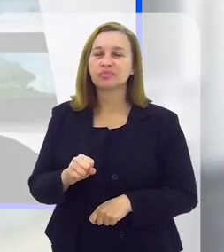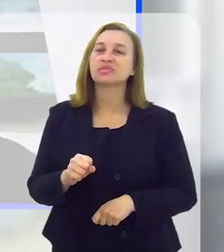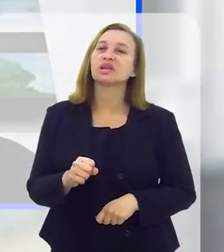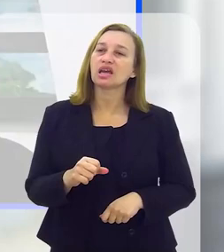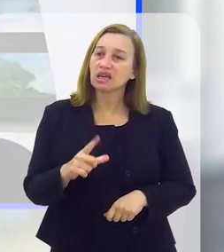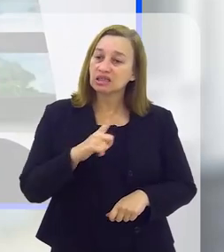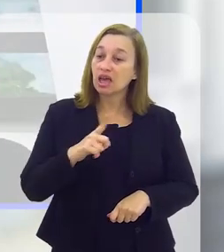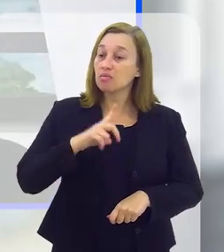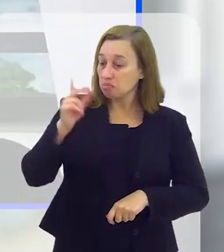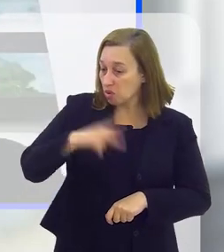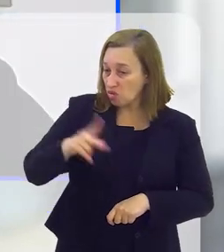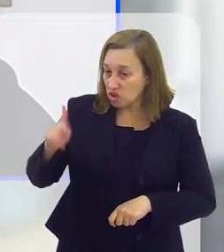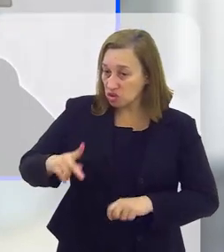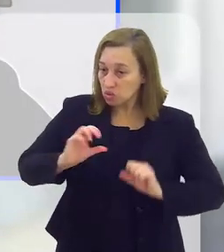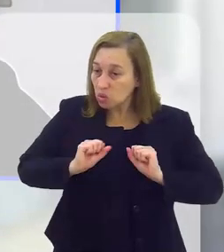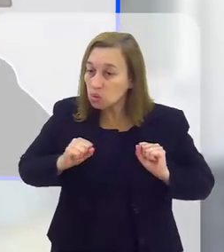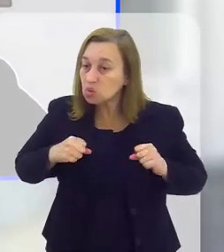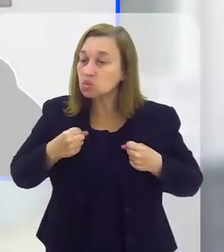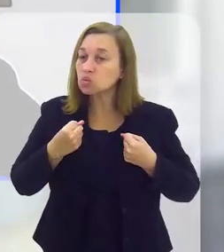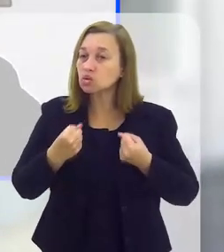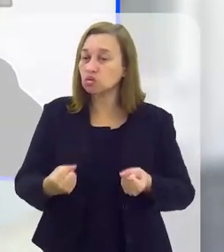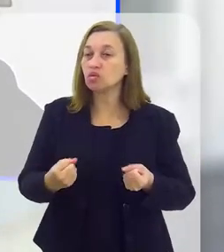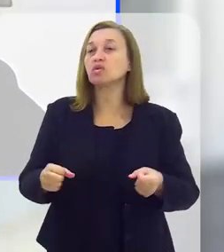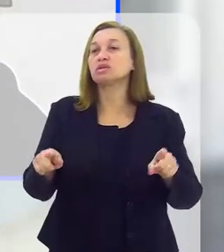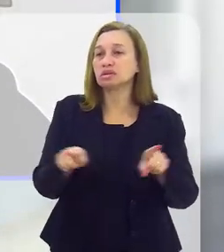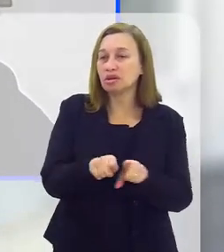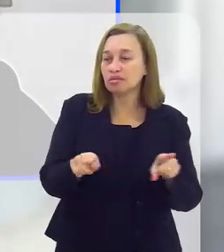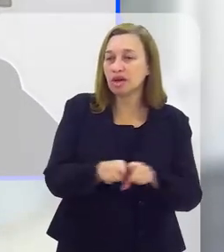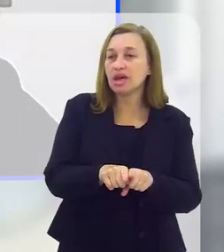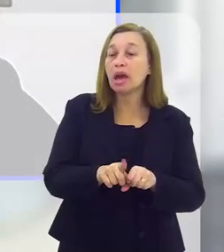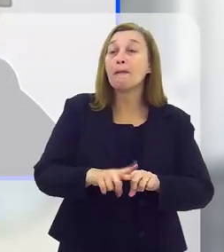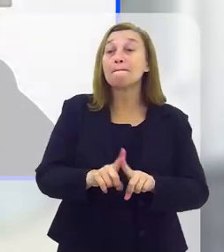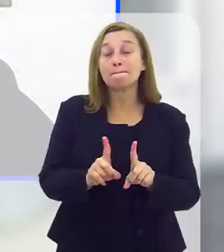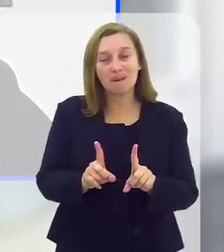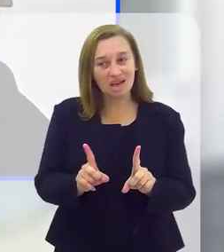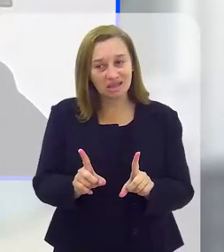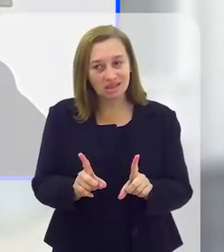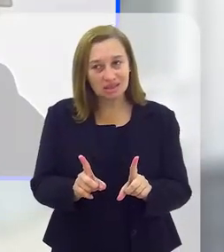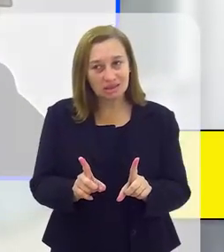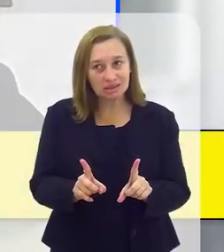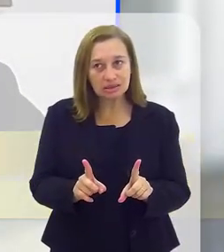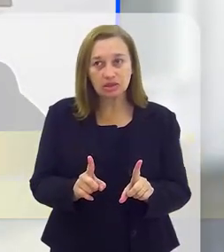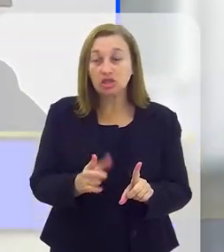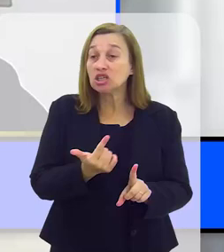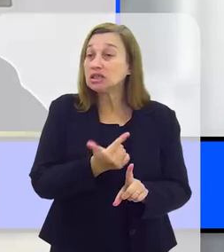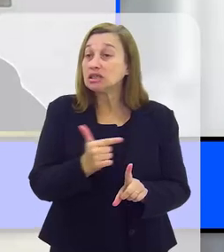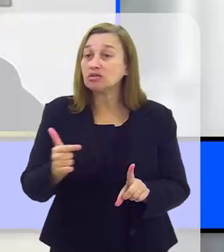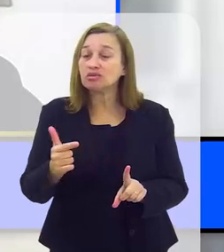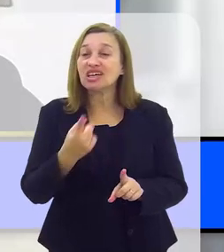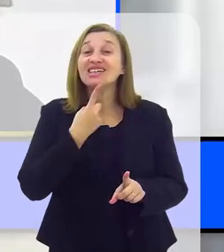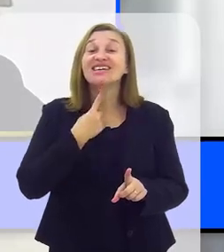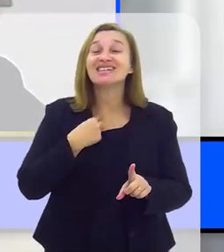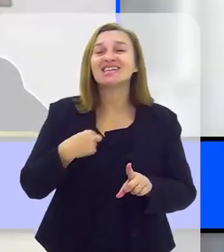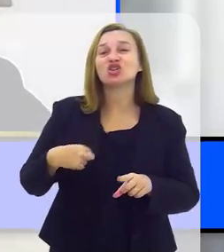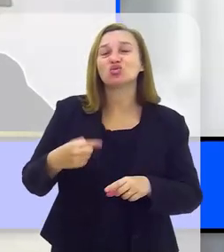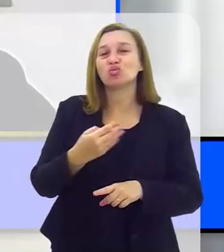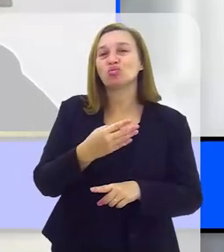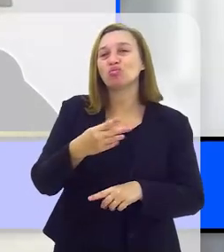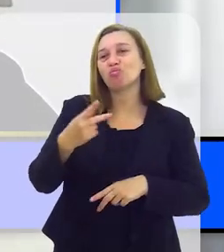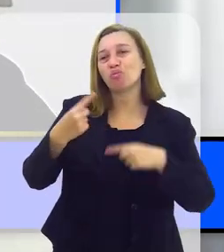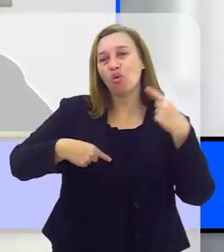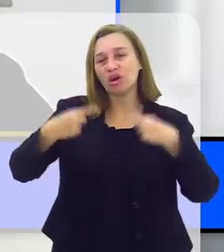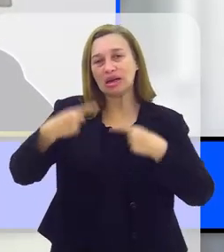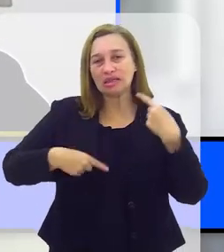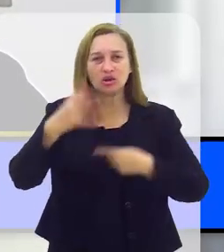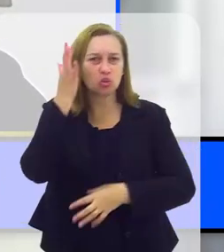Possível é. Mão de obra tem, vontade de fazer também, só que não